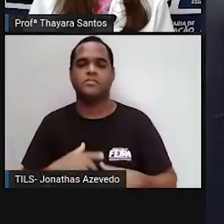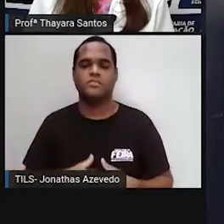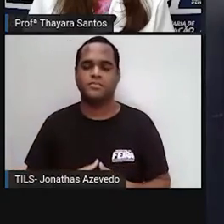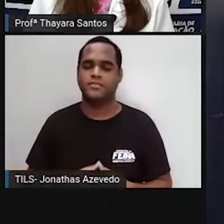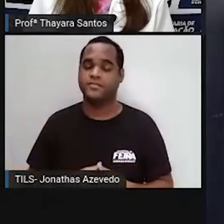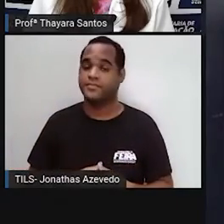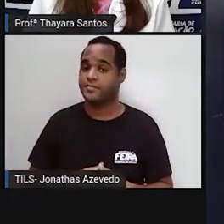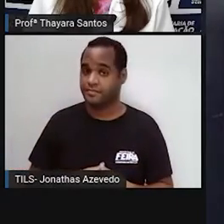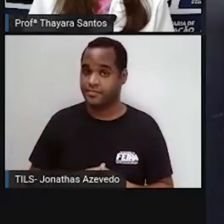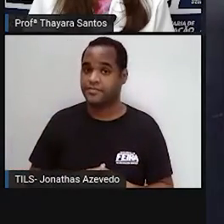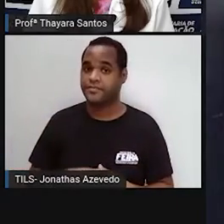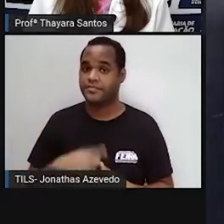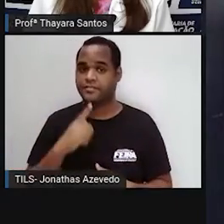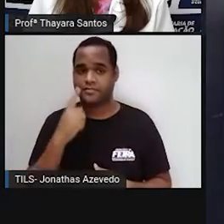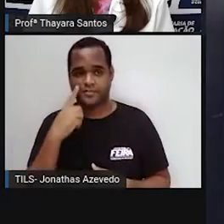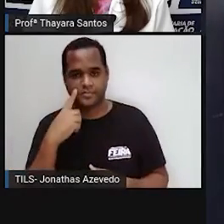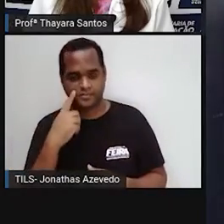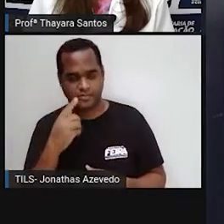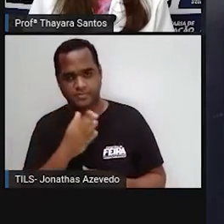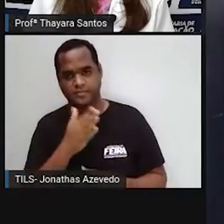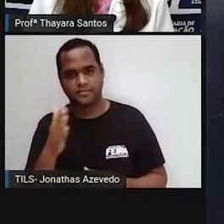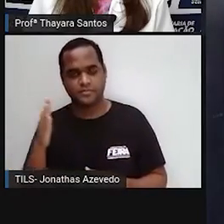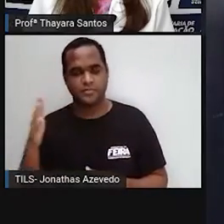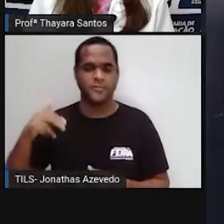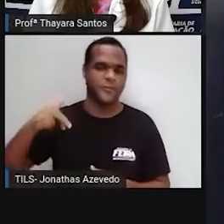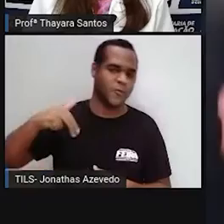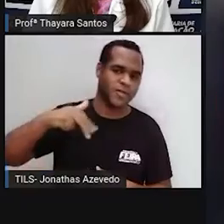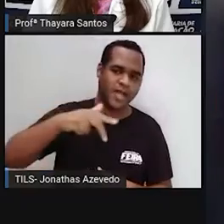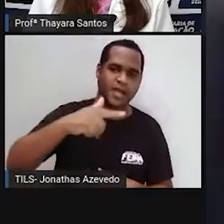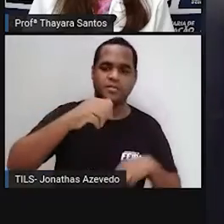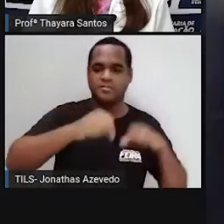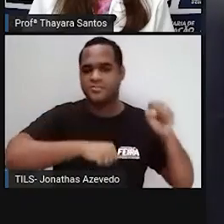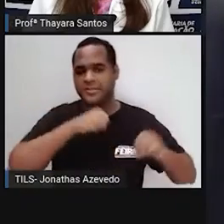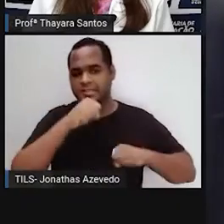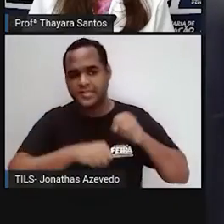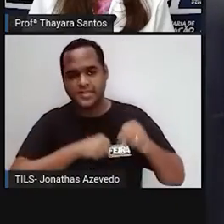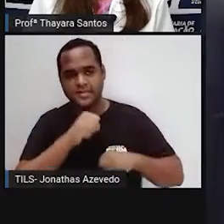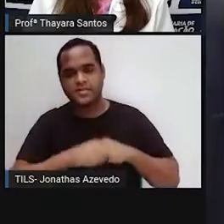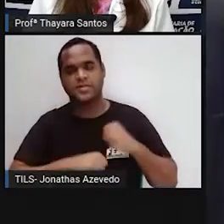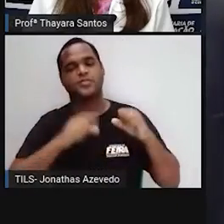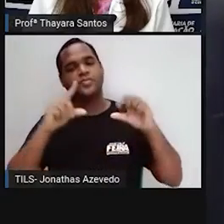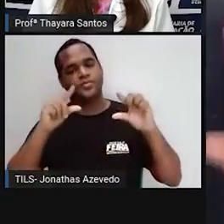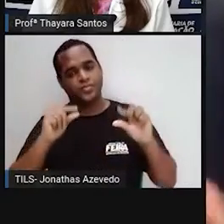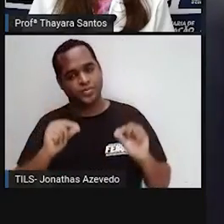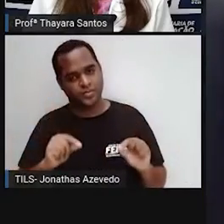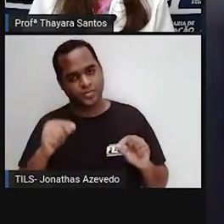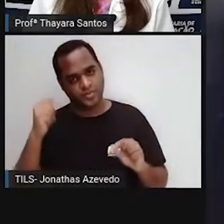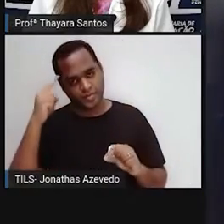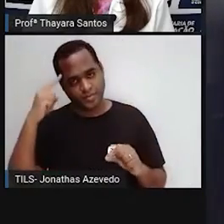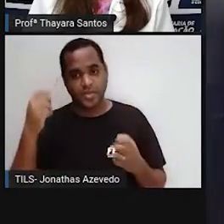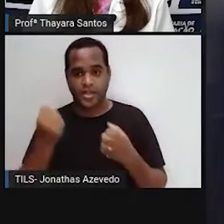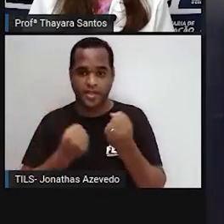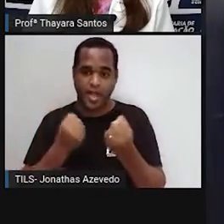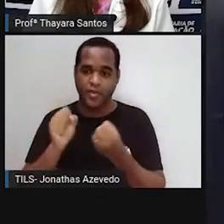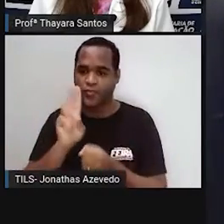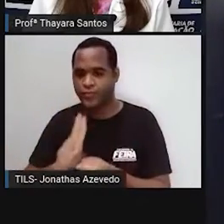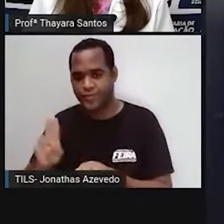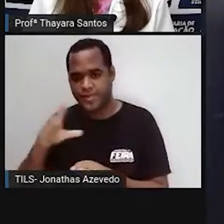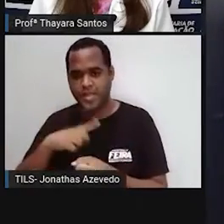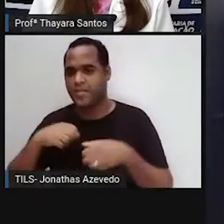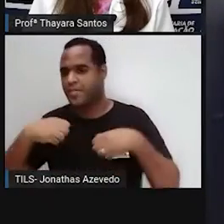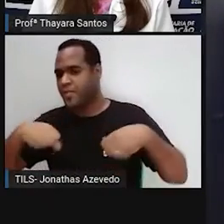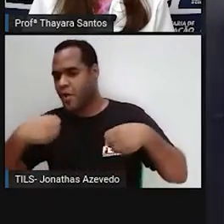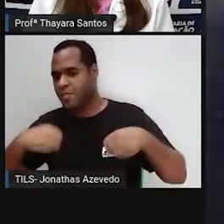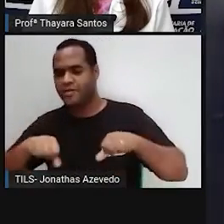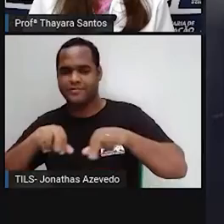buscar se locomover mais ou a pé ou de bicicleta, diminuindo ali o uso do carro, da moto e